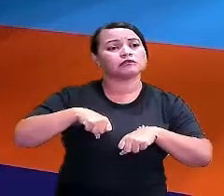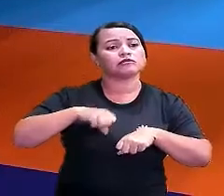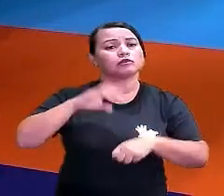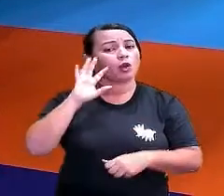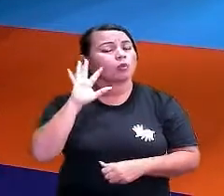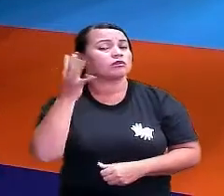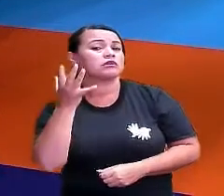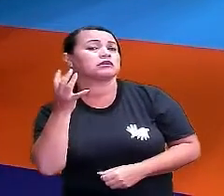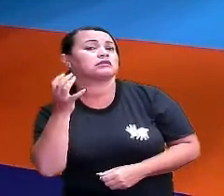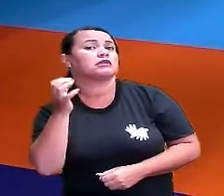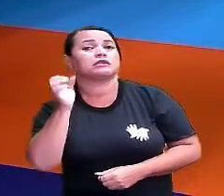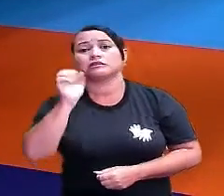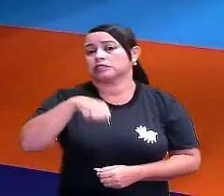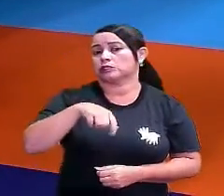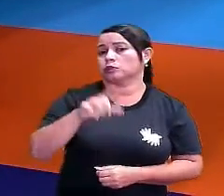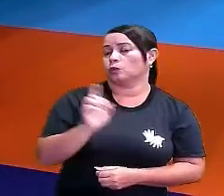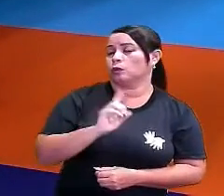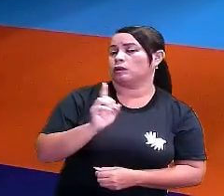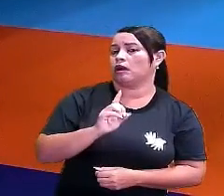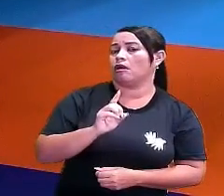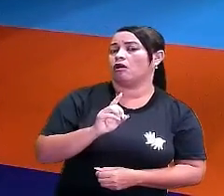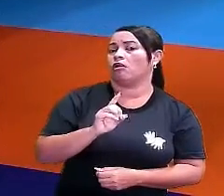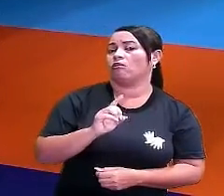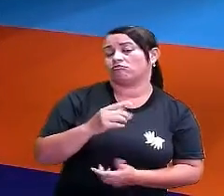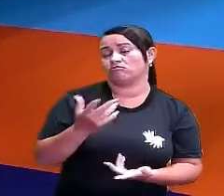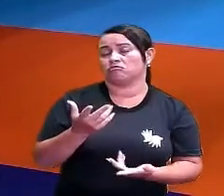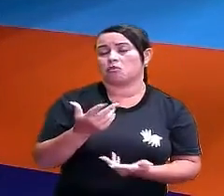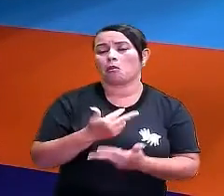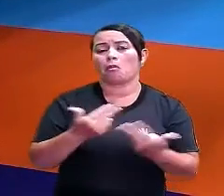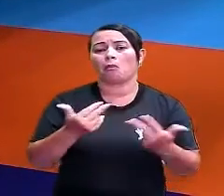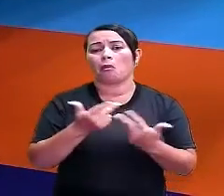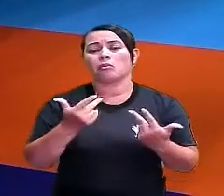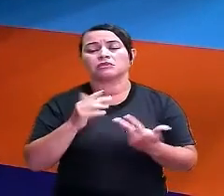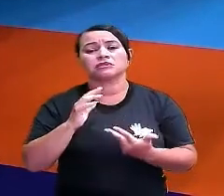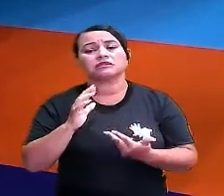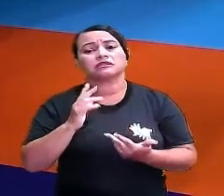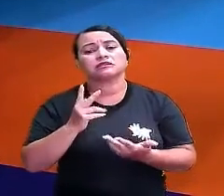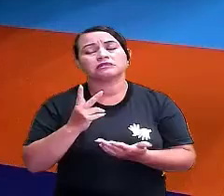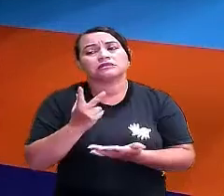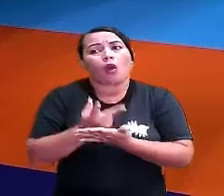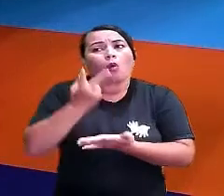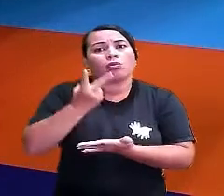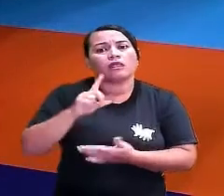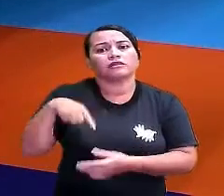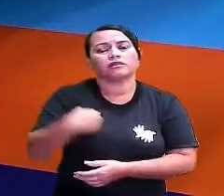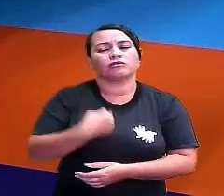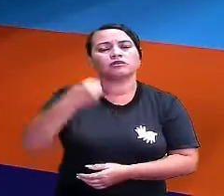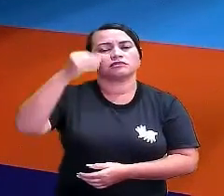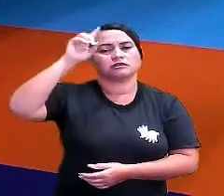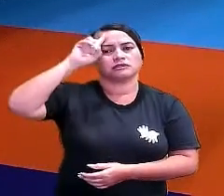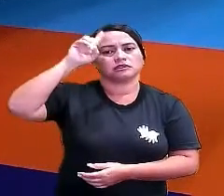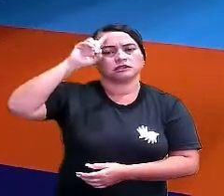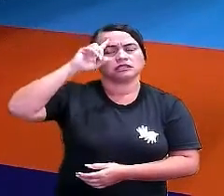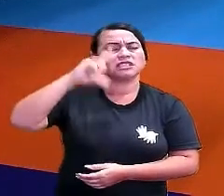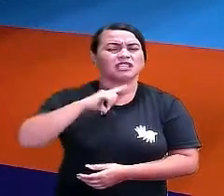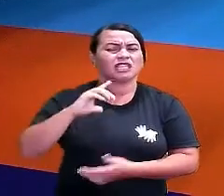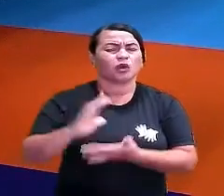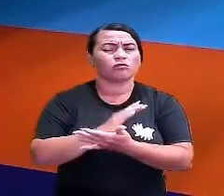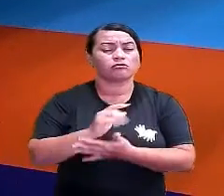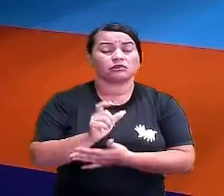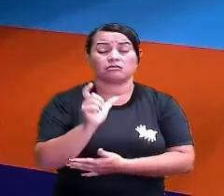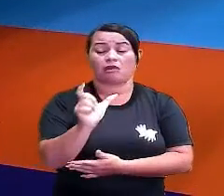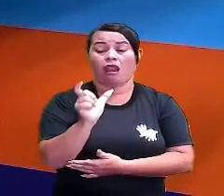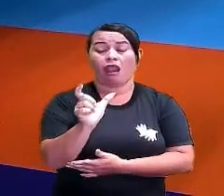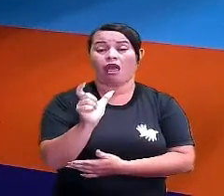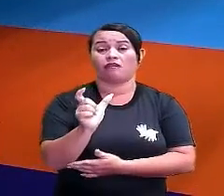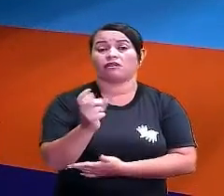provável, se é improvável, tá certo? Com coisas que acontecem no nosso dia a dia, tá bom? Tem umas palavras muito grandes,